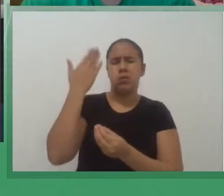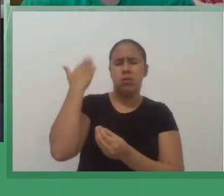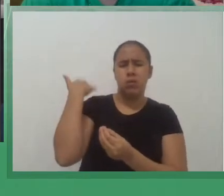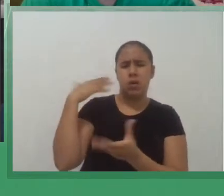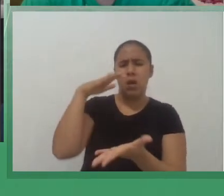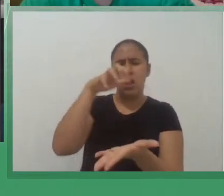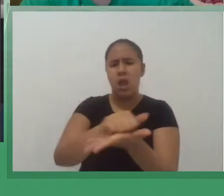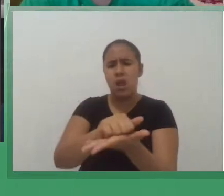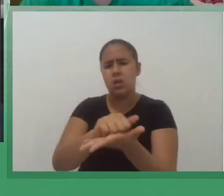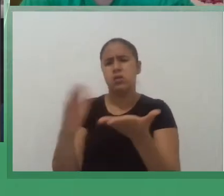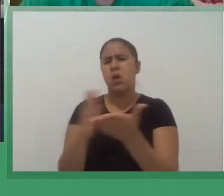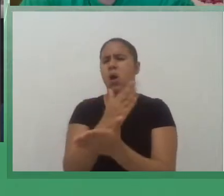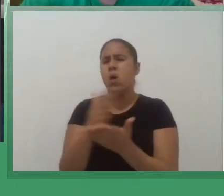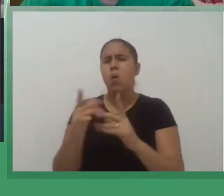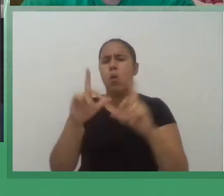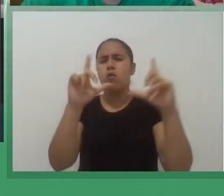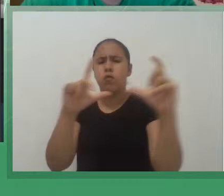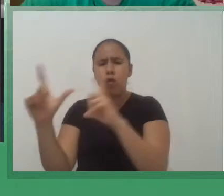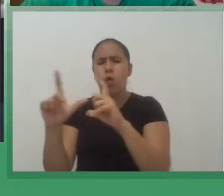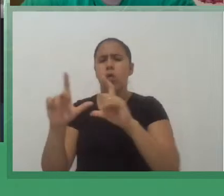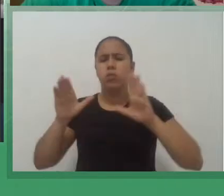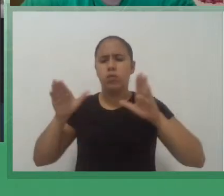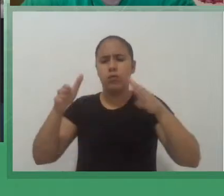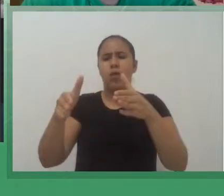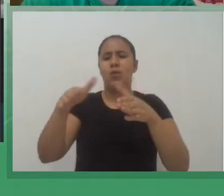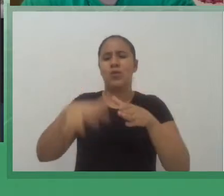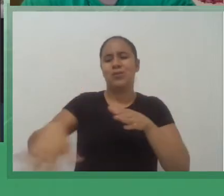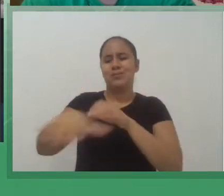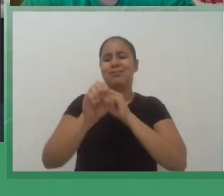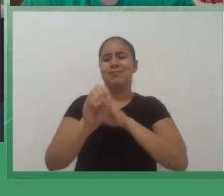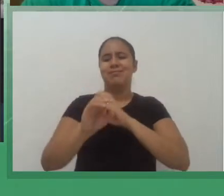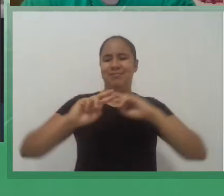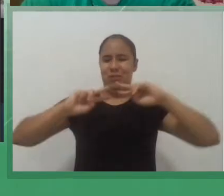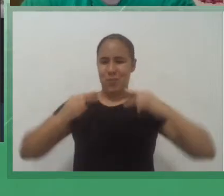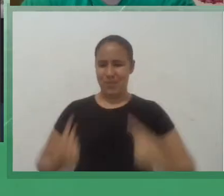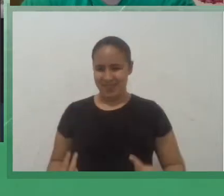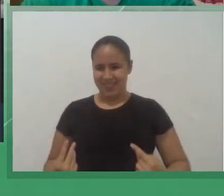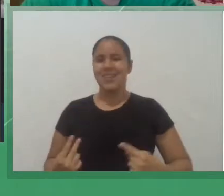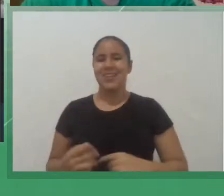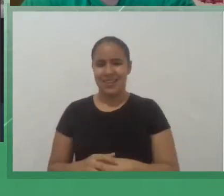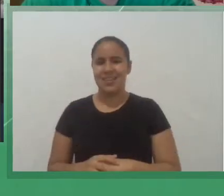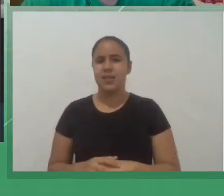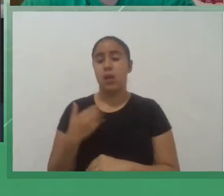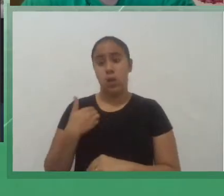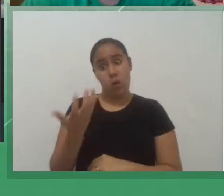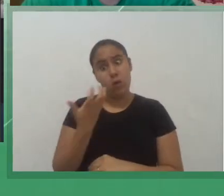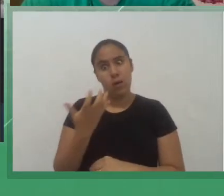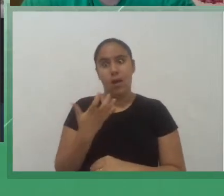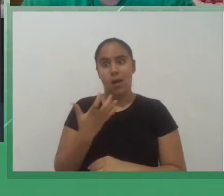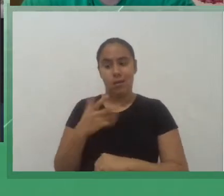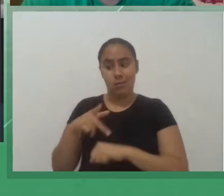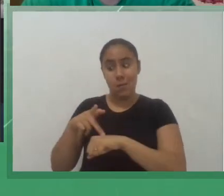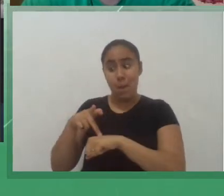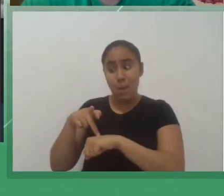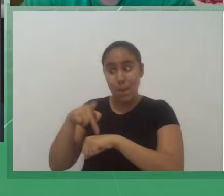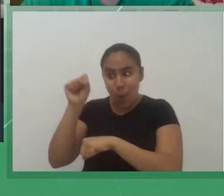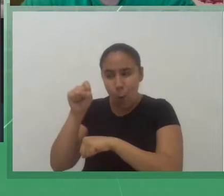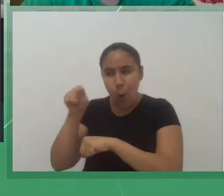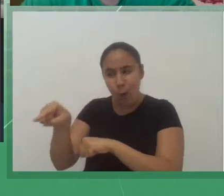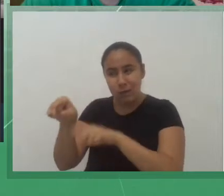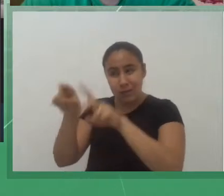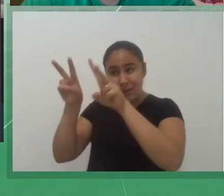para o ensino de humanidades então eu quero fazer uma relação de fotografia e ensino que já vai casar com o meu segundo objetivo